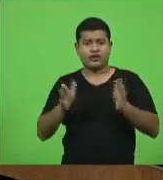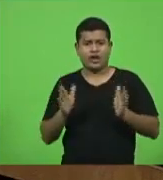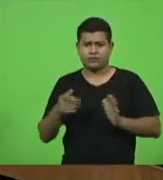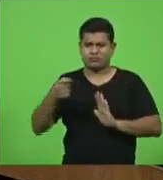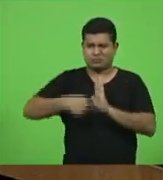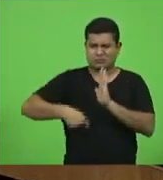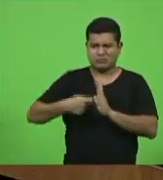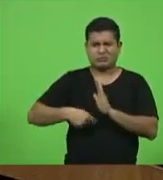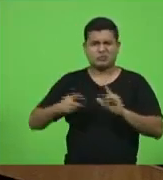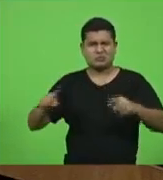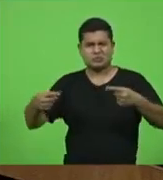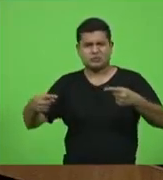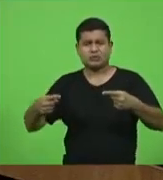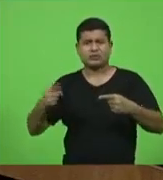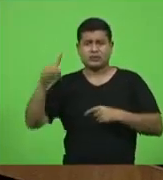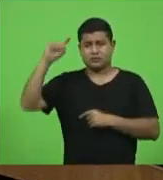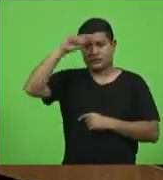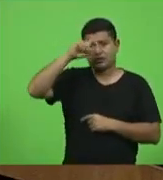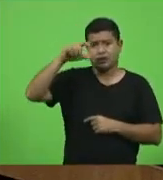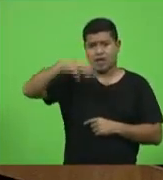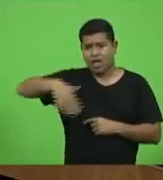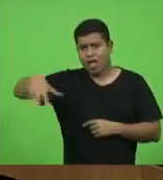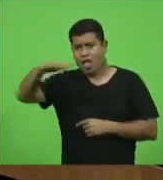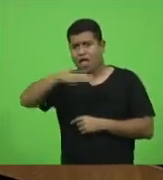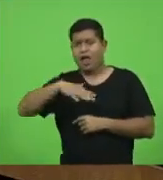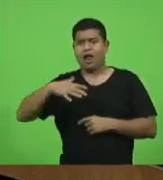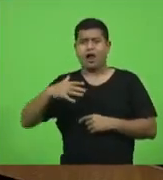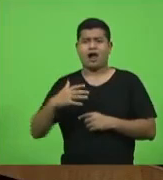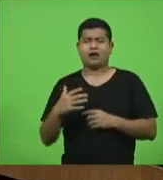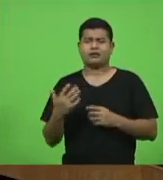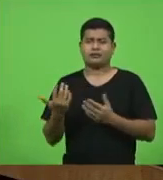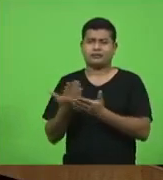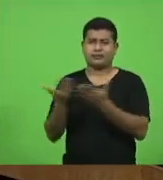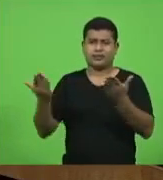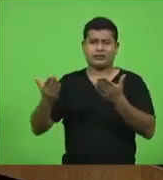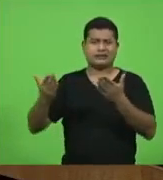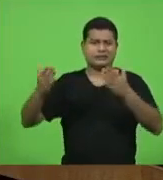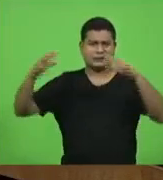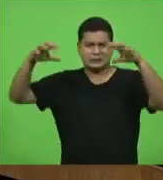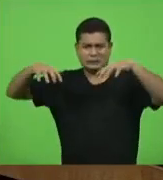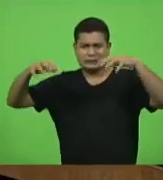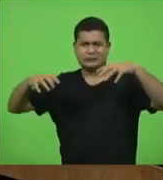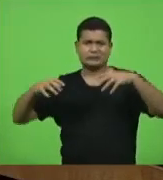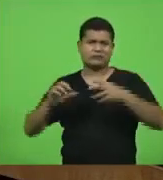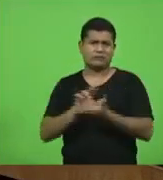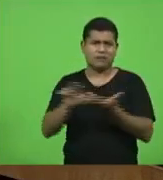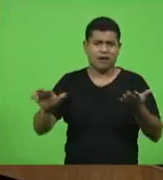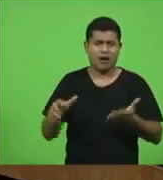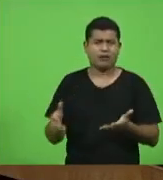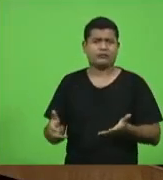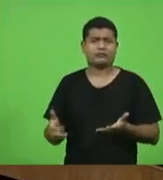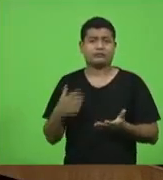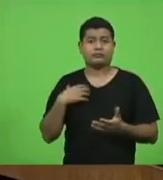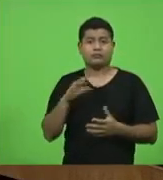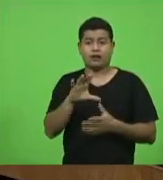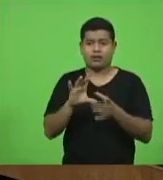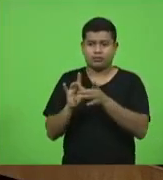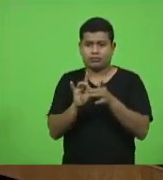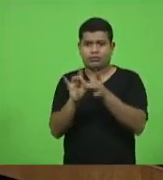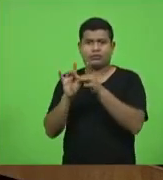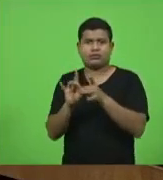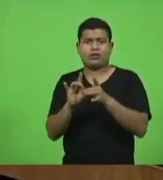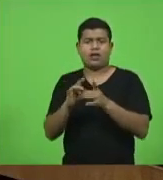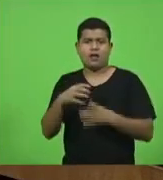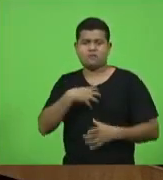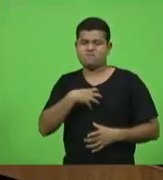difíceis na área climática de adversidades graças a união e ao espírito de solidariedade e